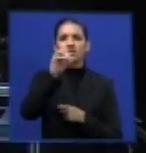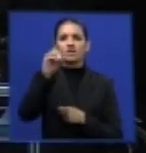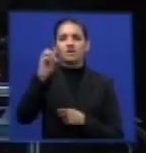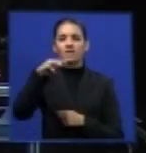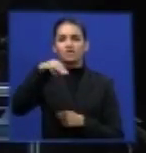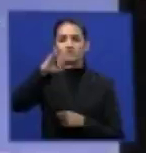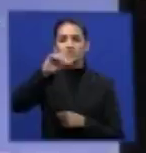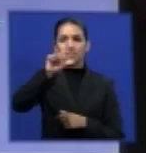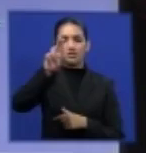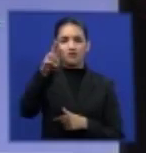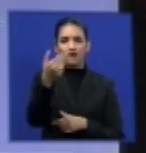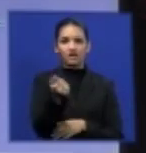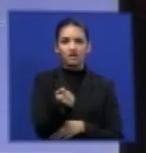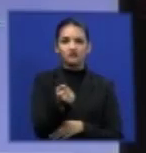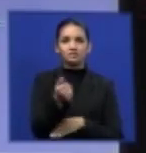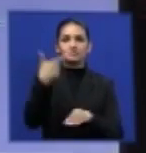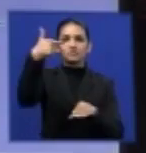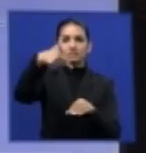litros de petróleo por ano